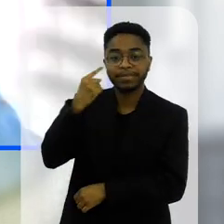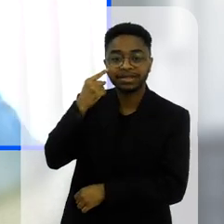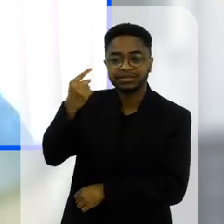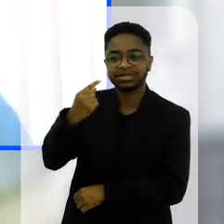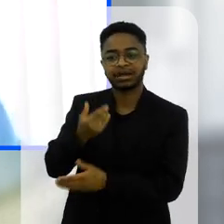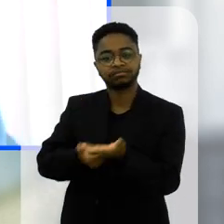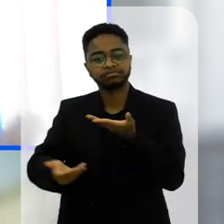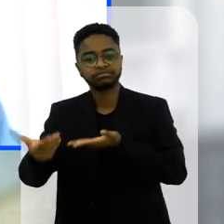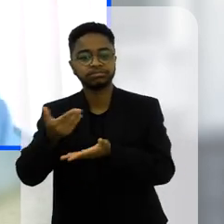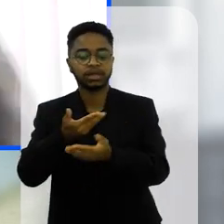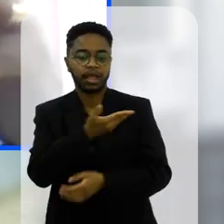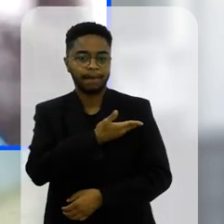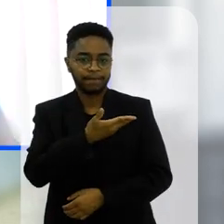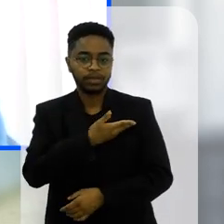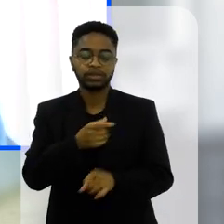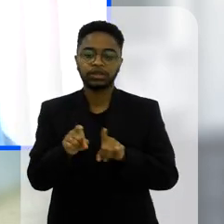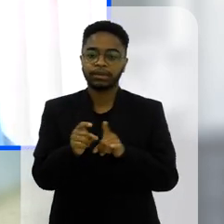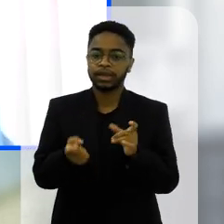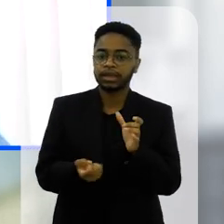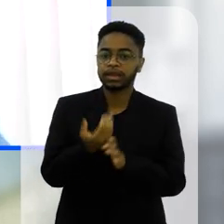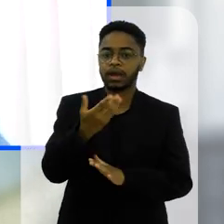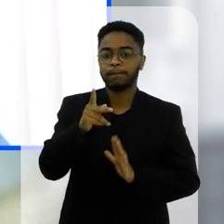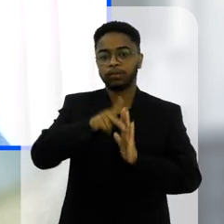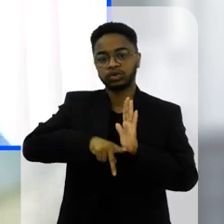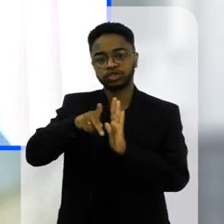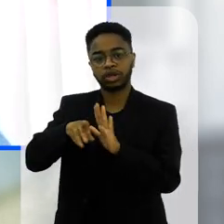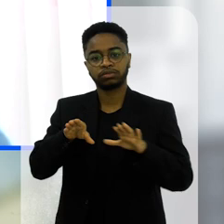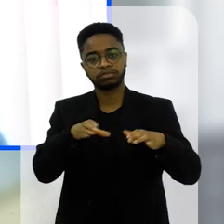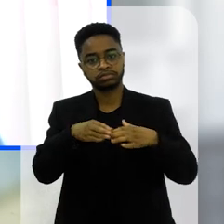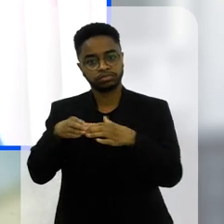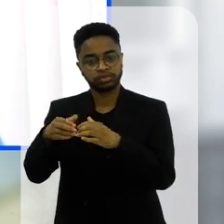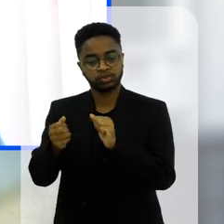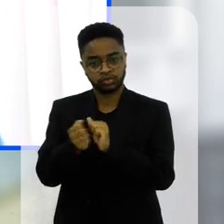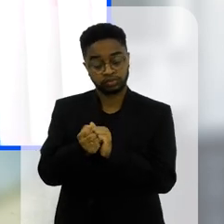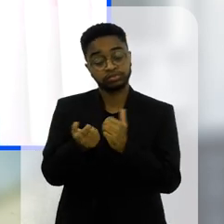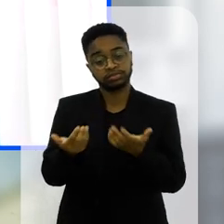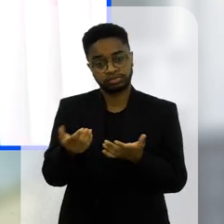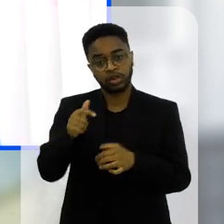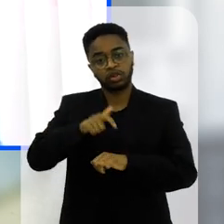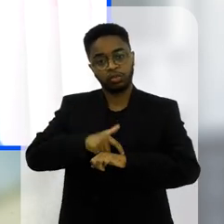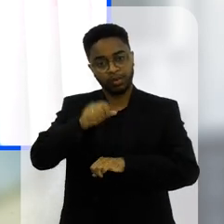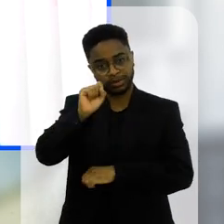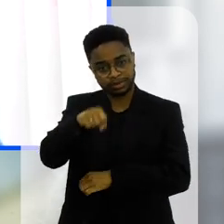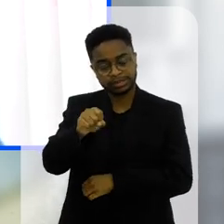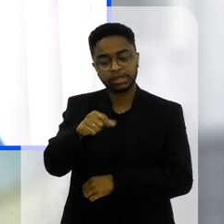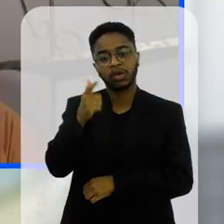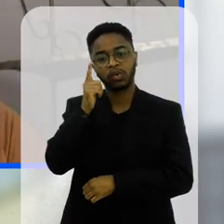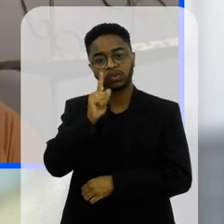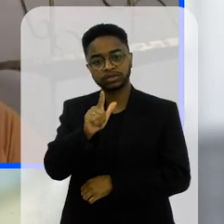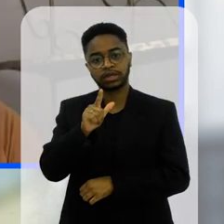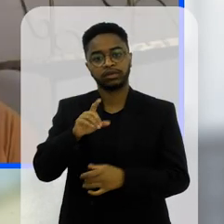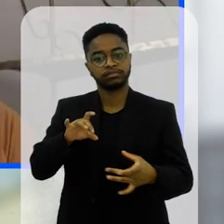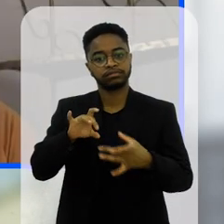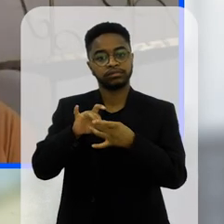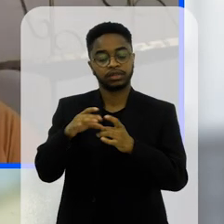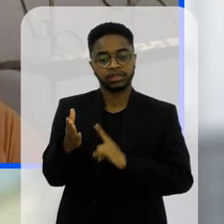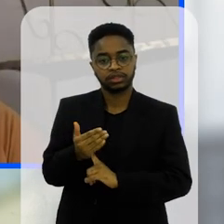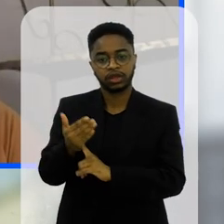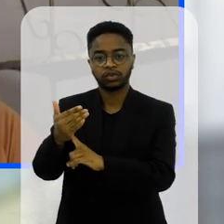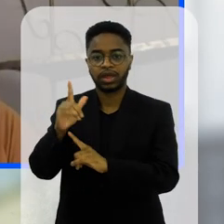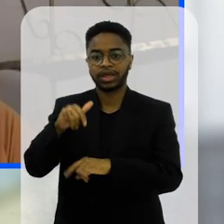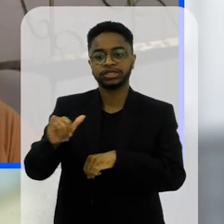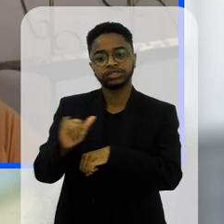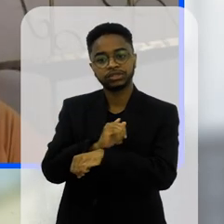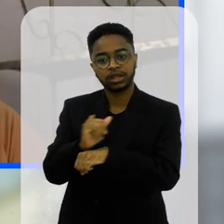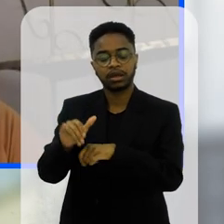que é o aluno interagir com os colegas construir projetos coletivamente e aí sim nesse momento você incorpora a tecnologia como